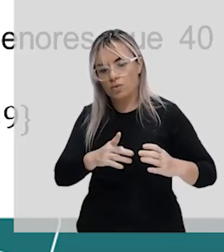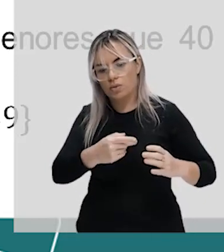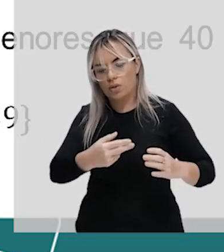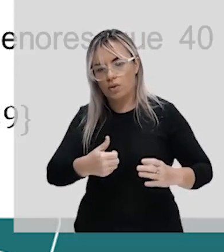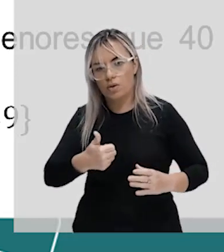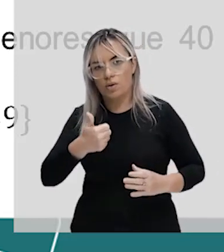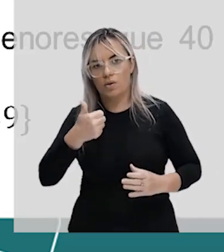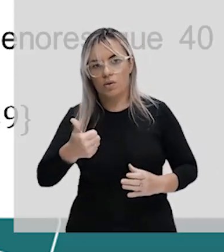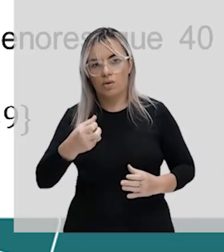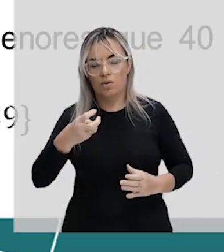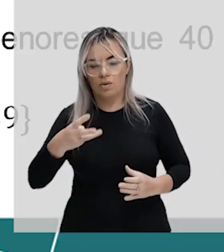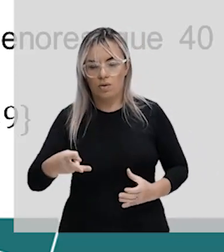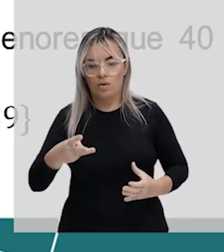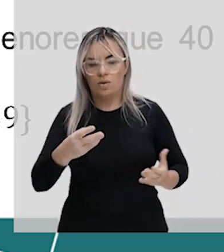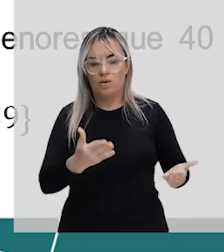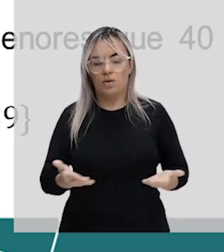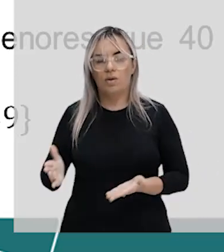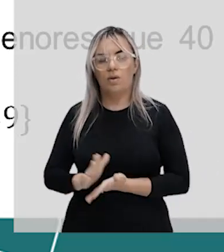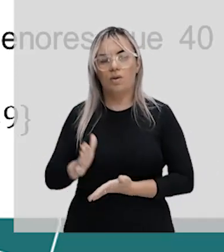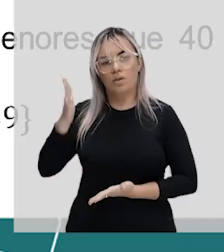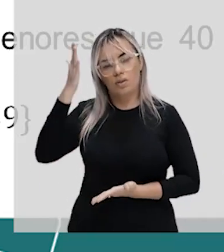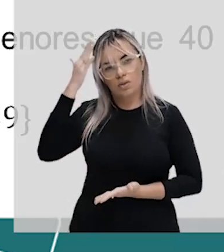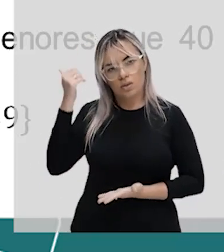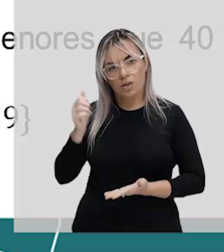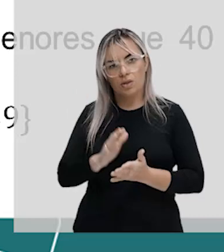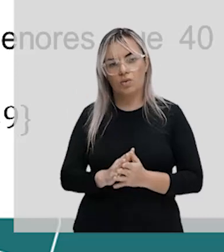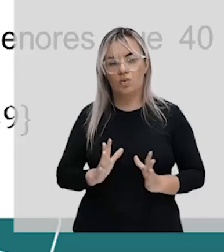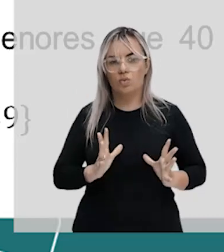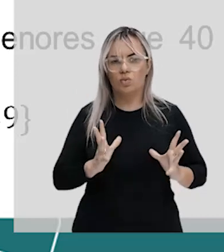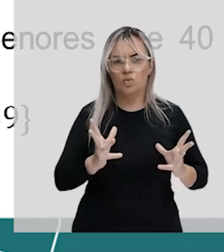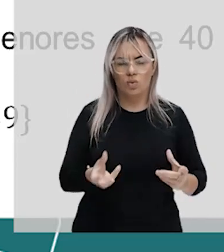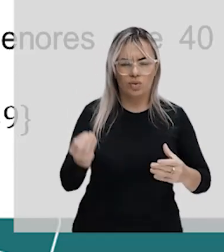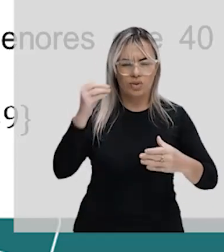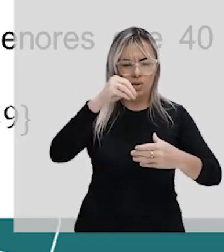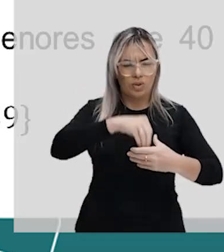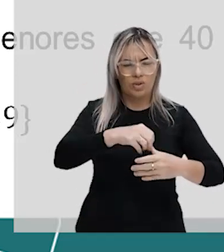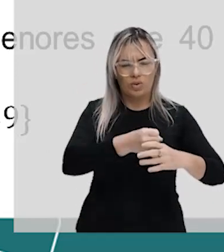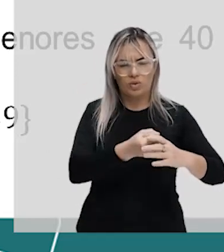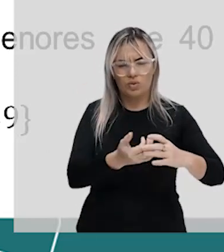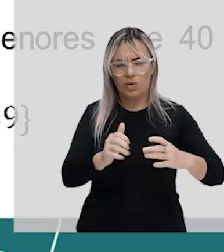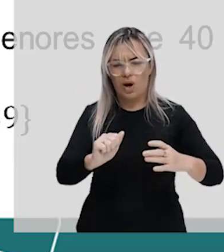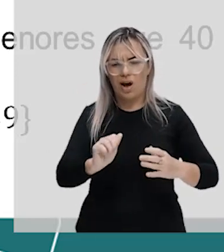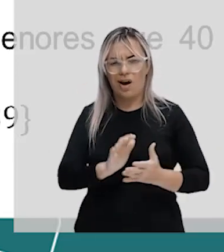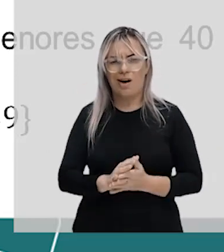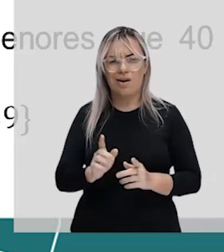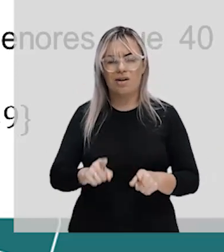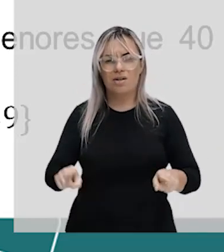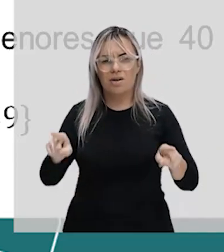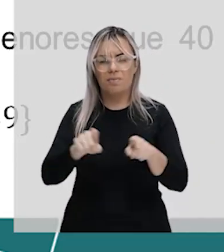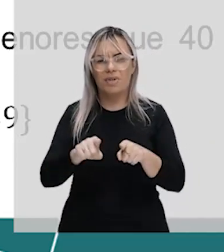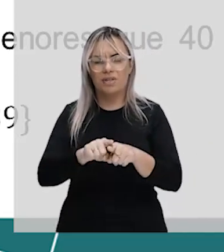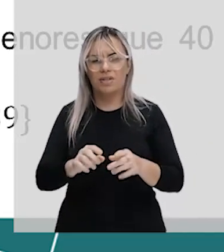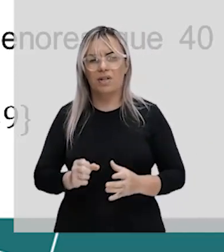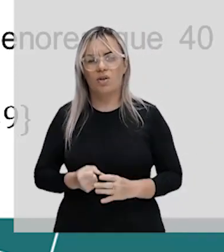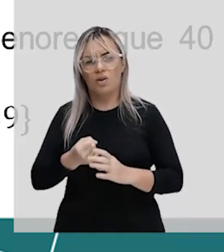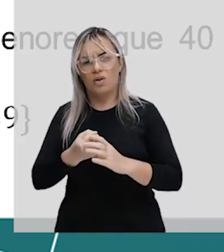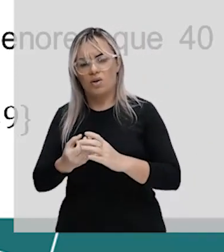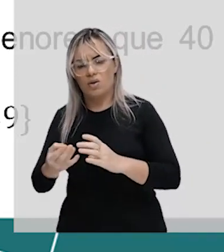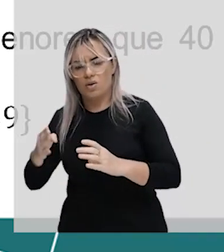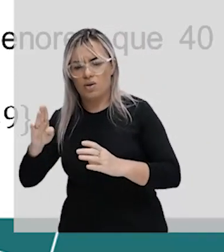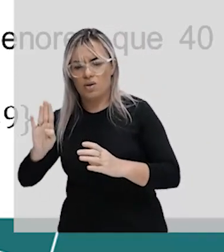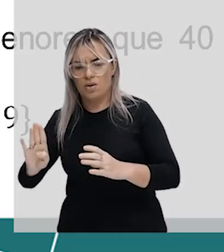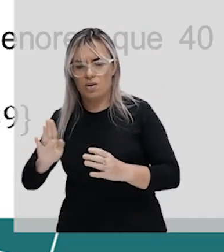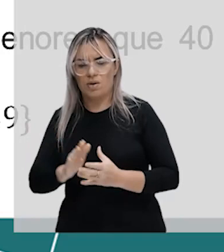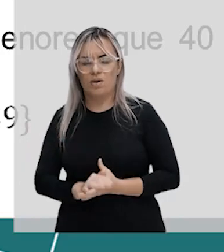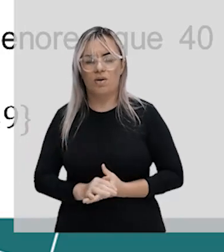Sei o total de A, sei o total de B, mas aí tem o conjunto C. Lembra que o preciso dizer é justamente a quantidade